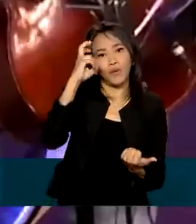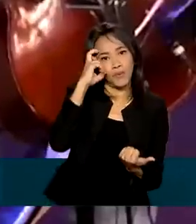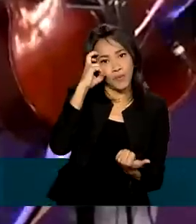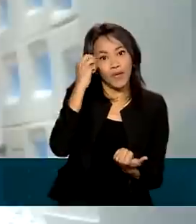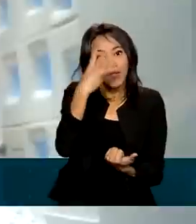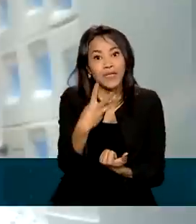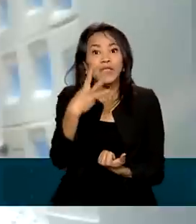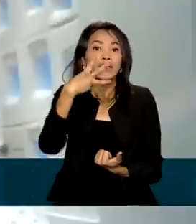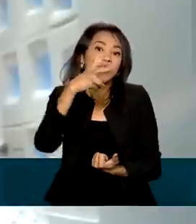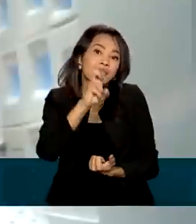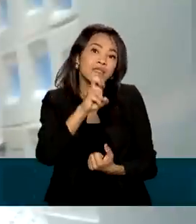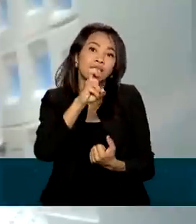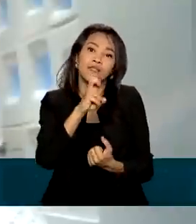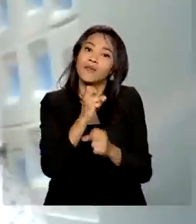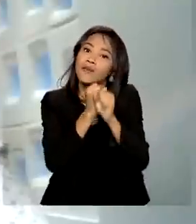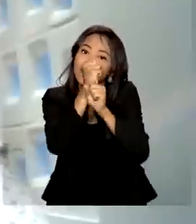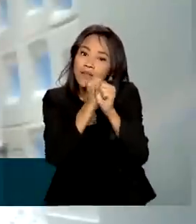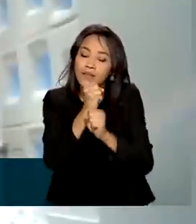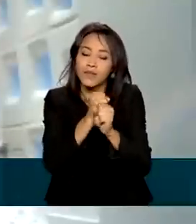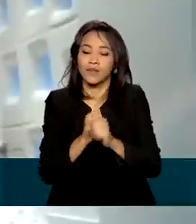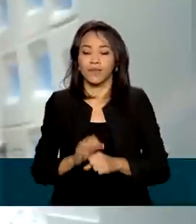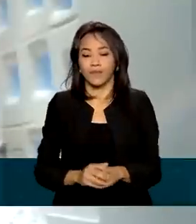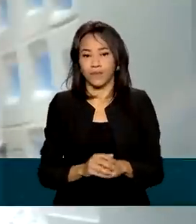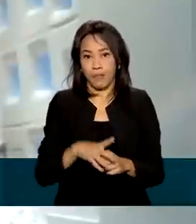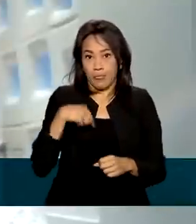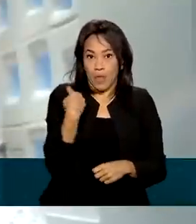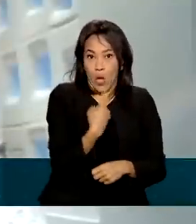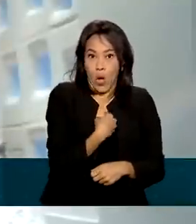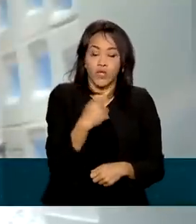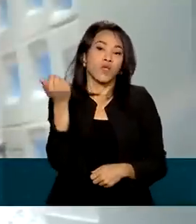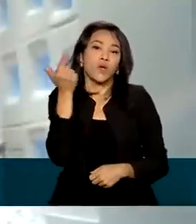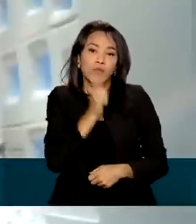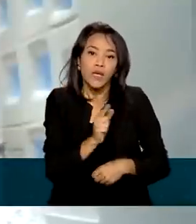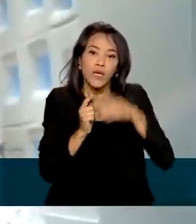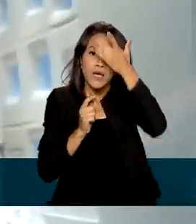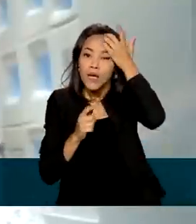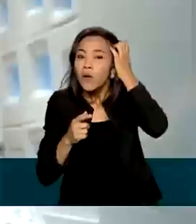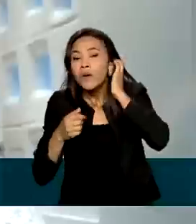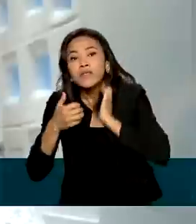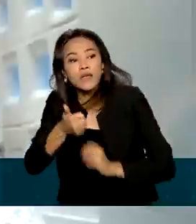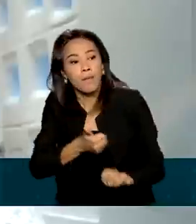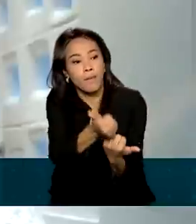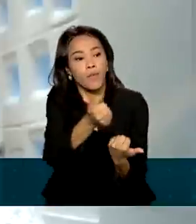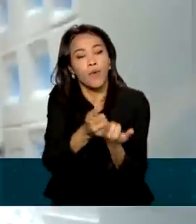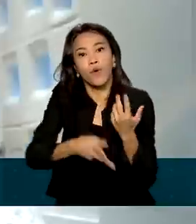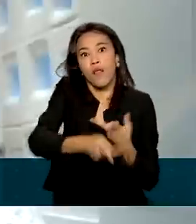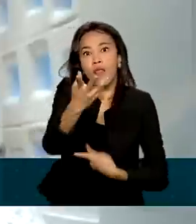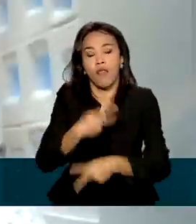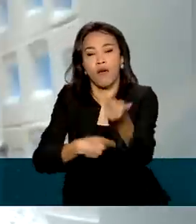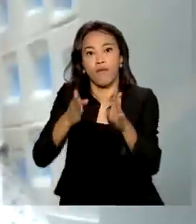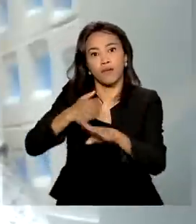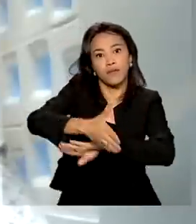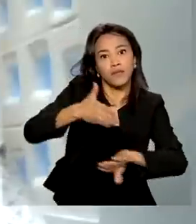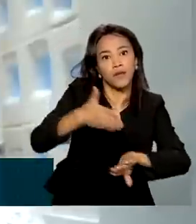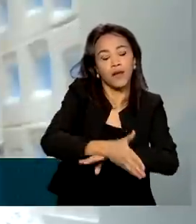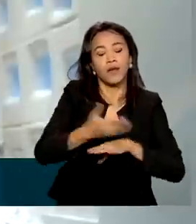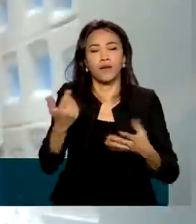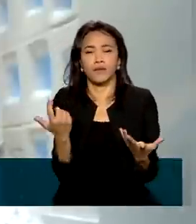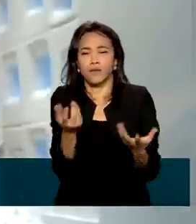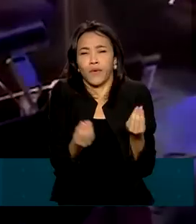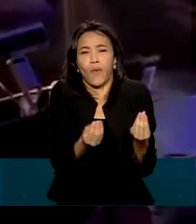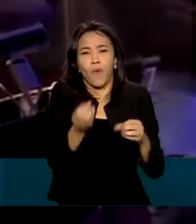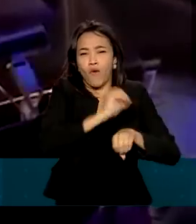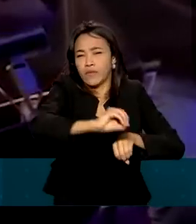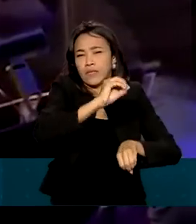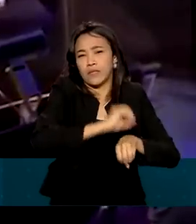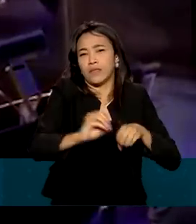anos. A gente consegue, a partir desses patrocínios, levar esse acesso até com oficinas.